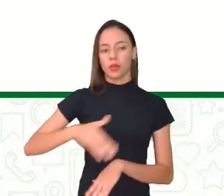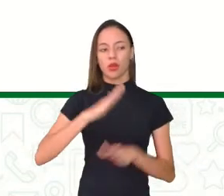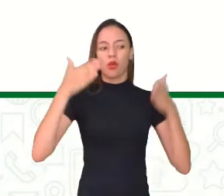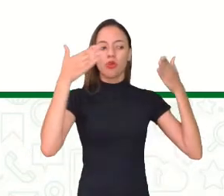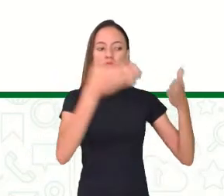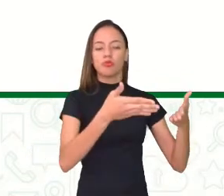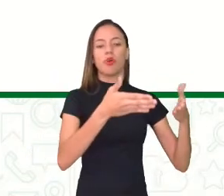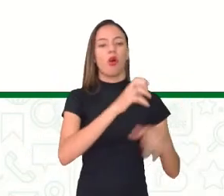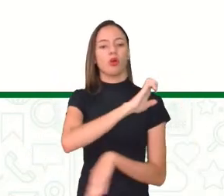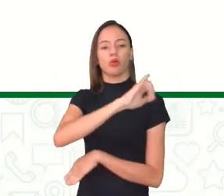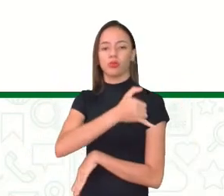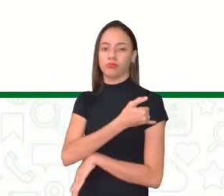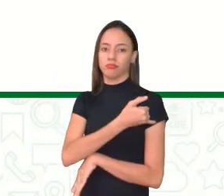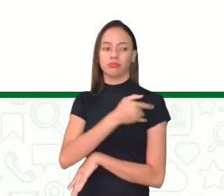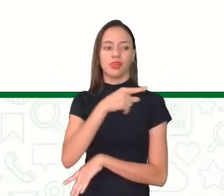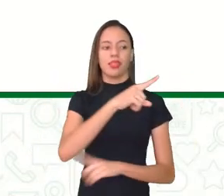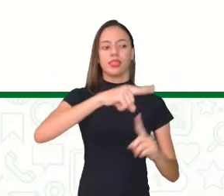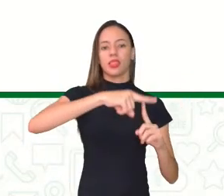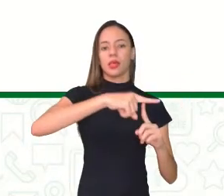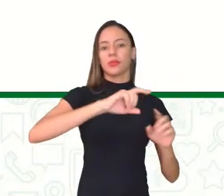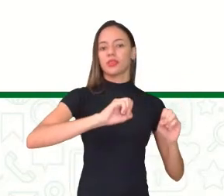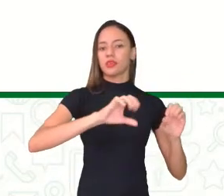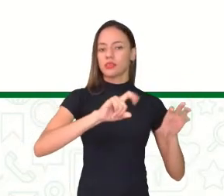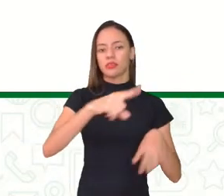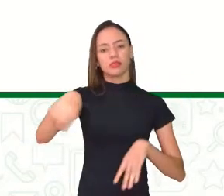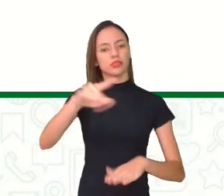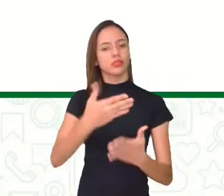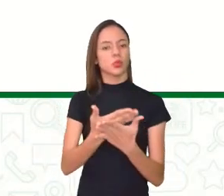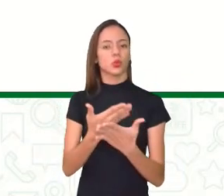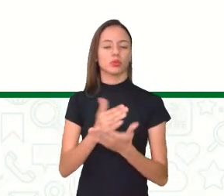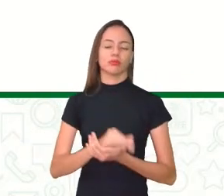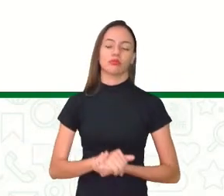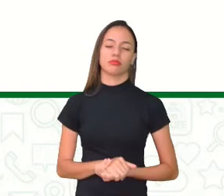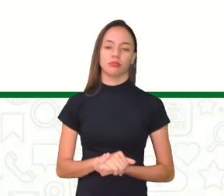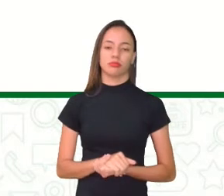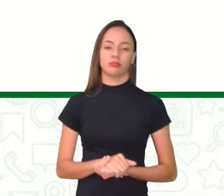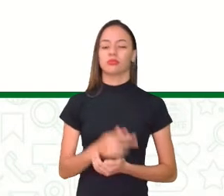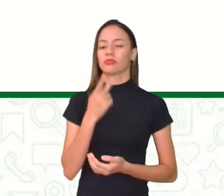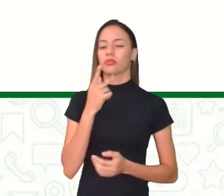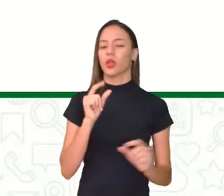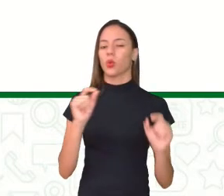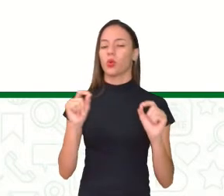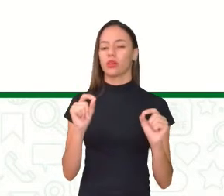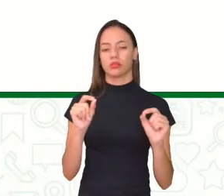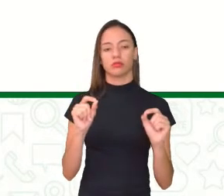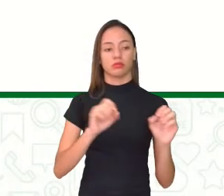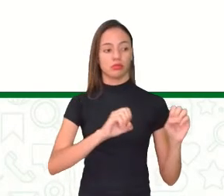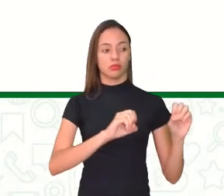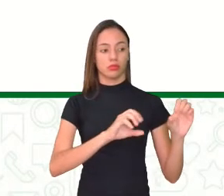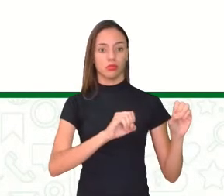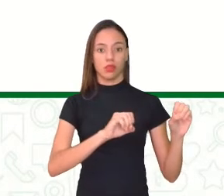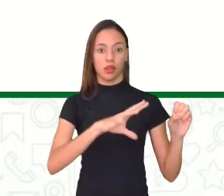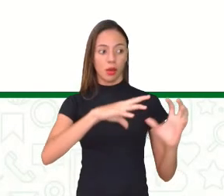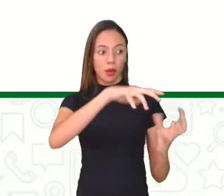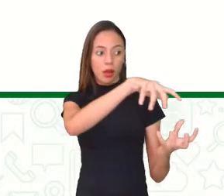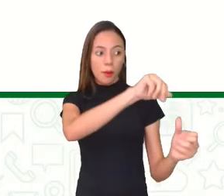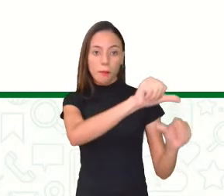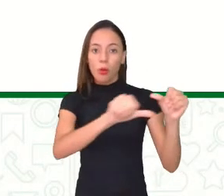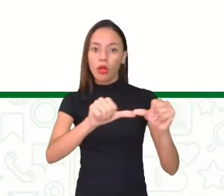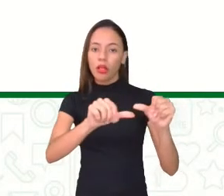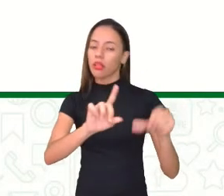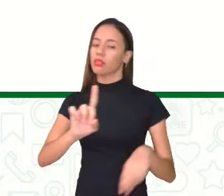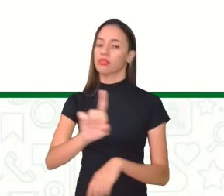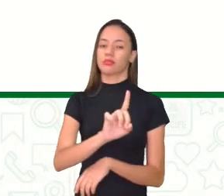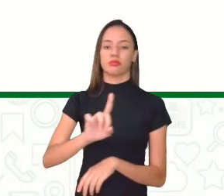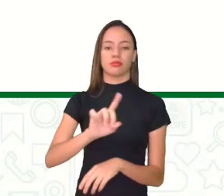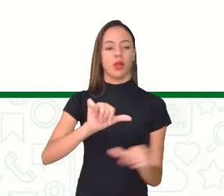Essa modalidade de ensino ao qual vocês estudam. E ele diz o seguinte, a educação não muda o mundo, a